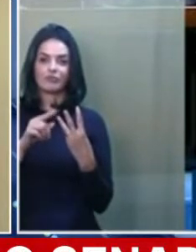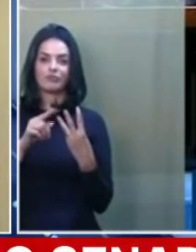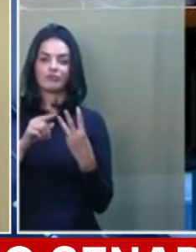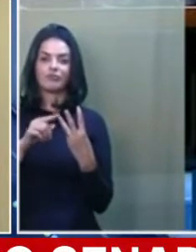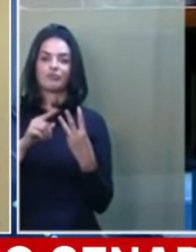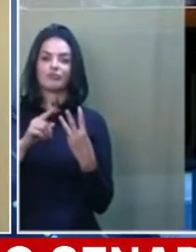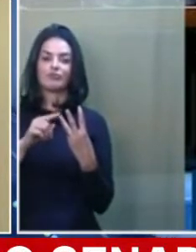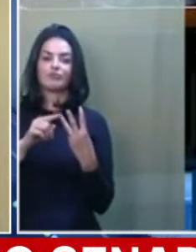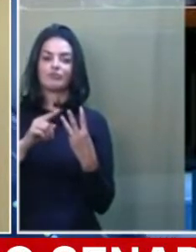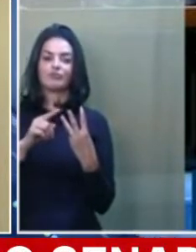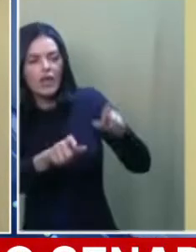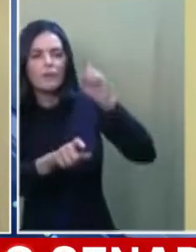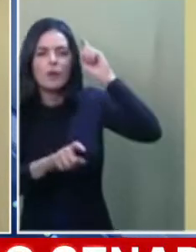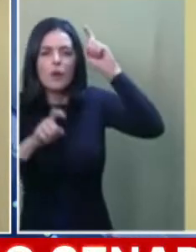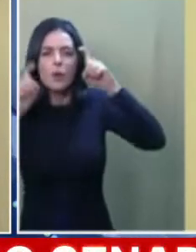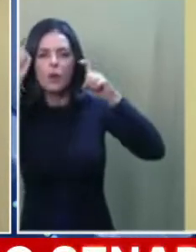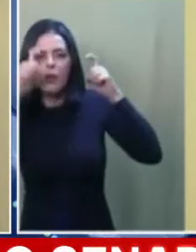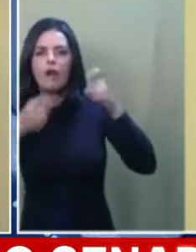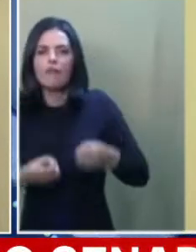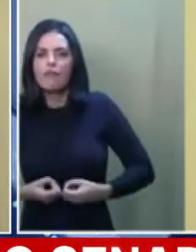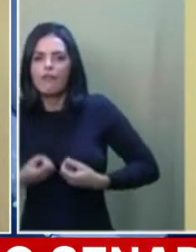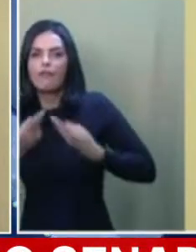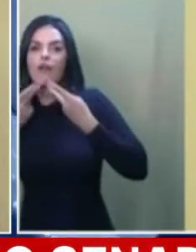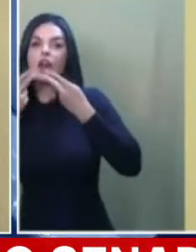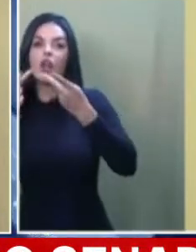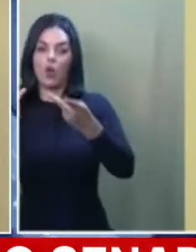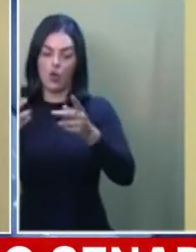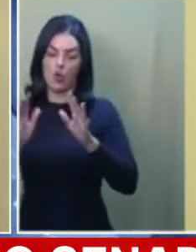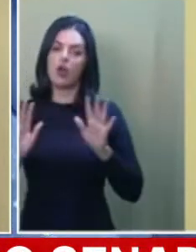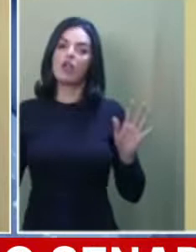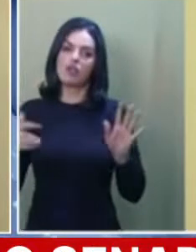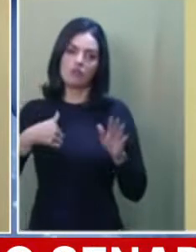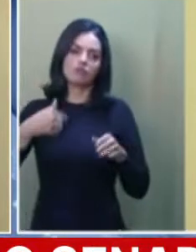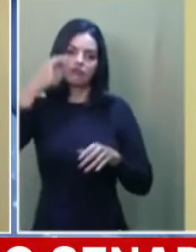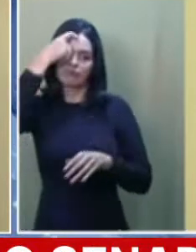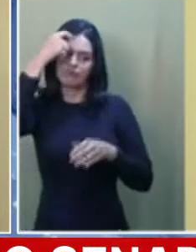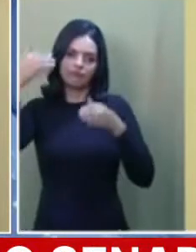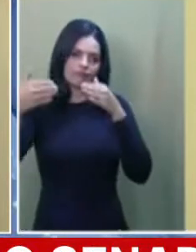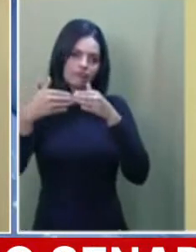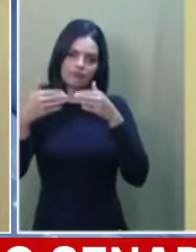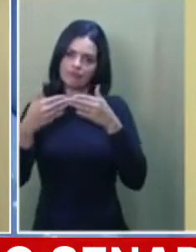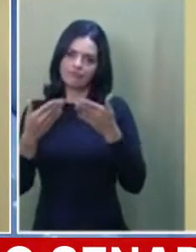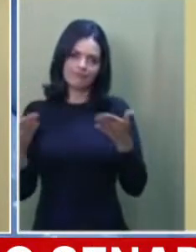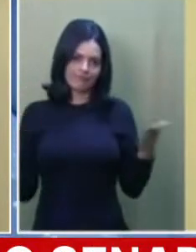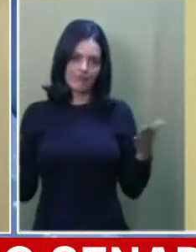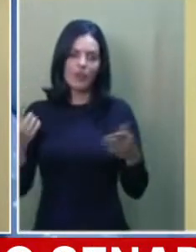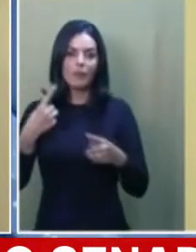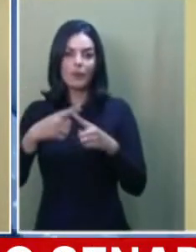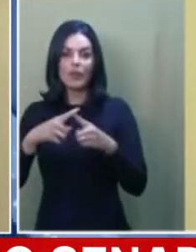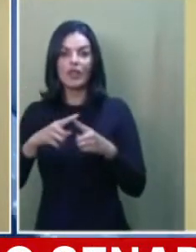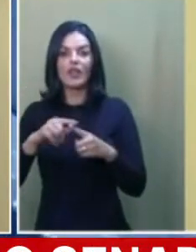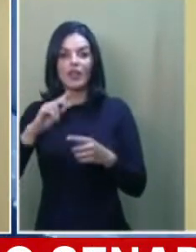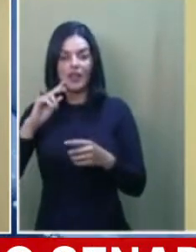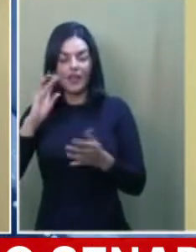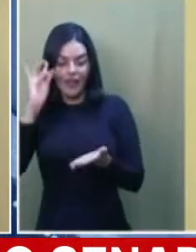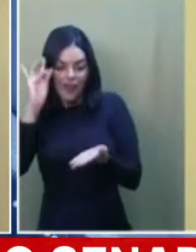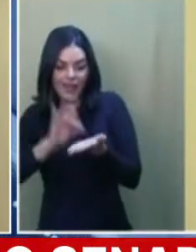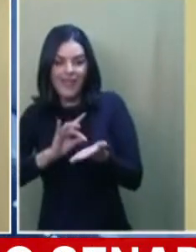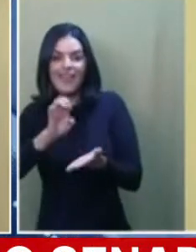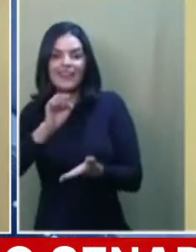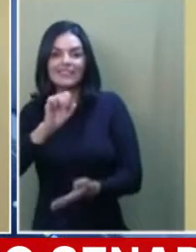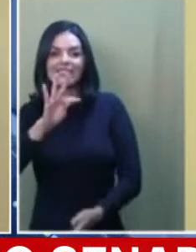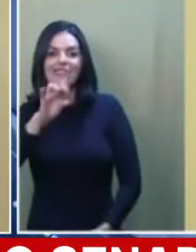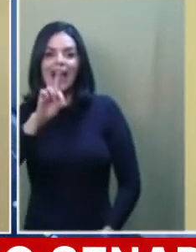já deixaram claro que não iriam zerar o ICMS do diesel